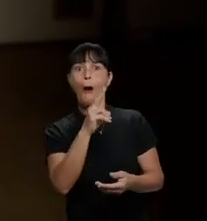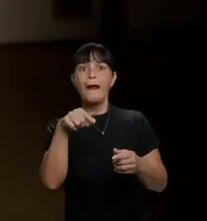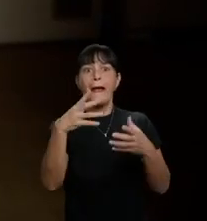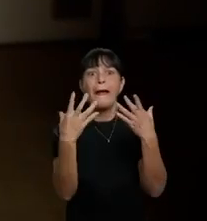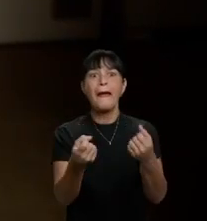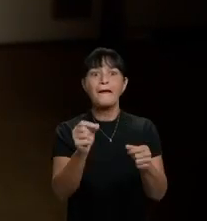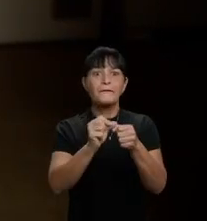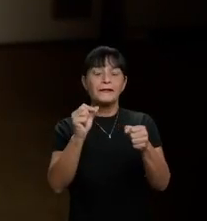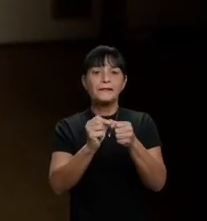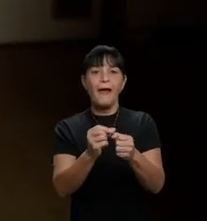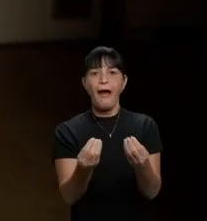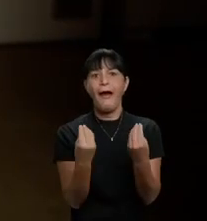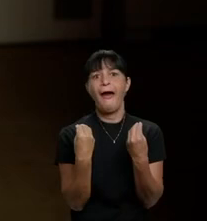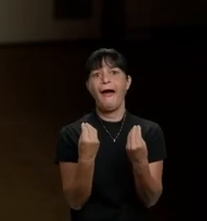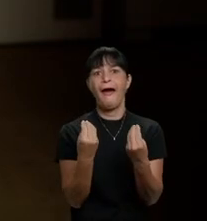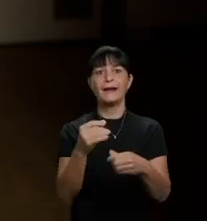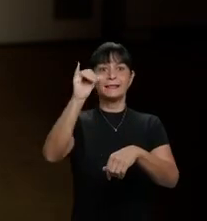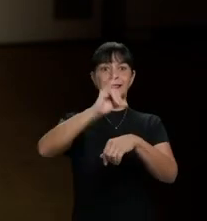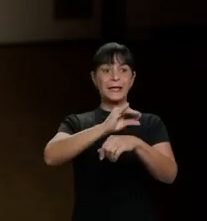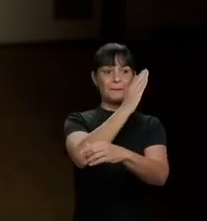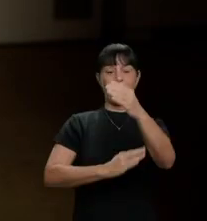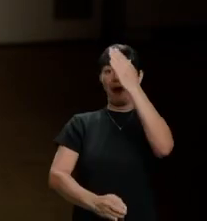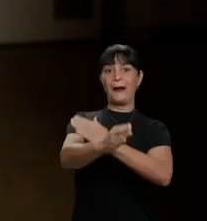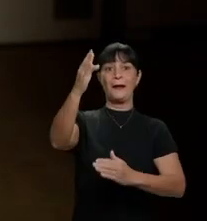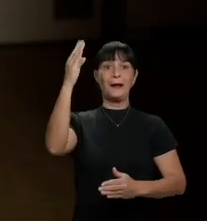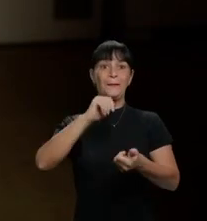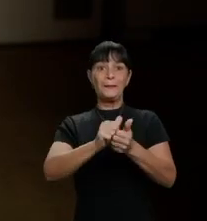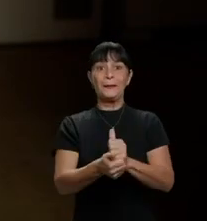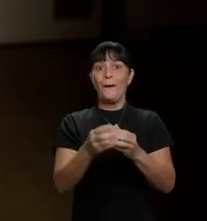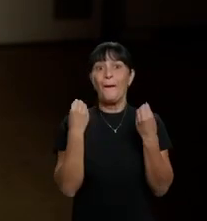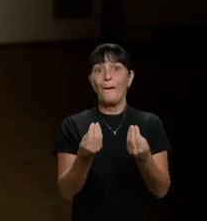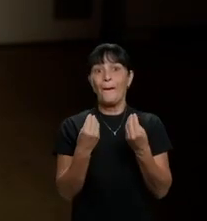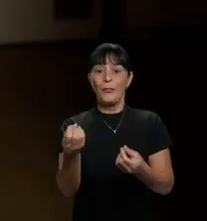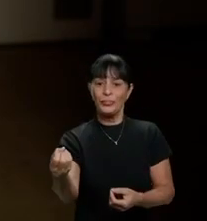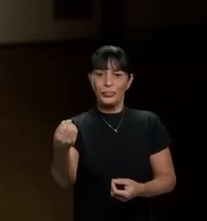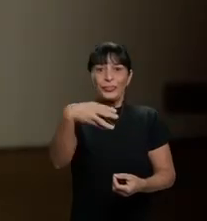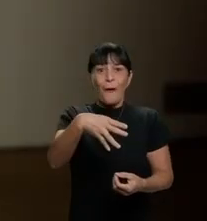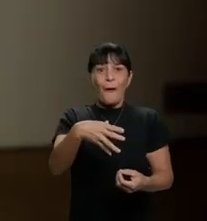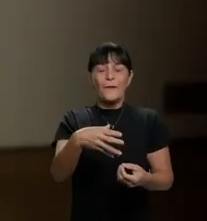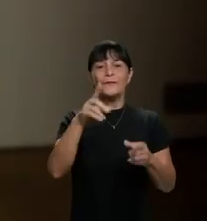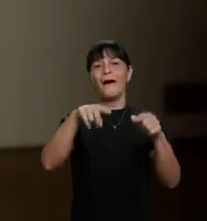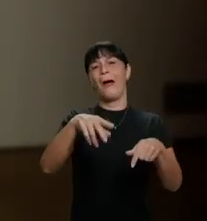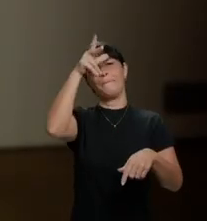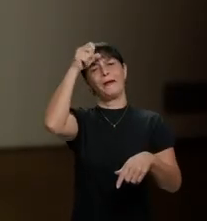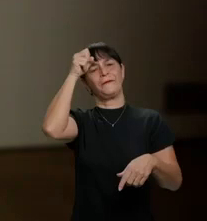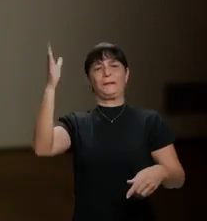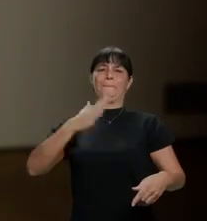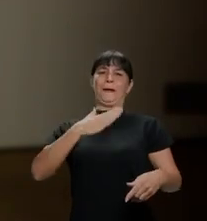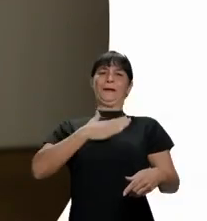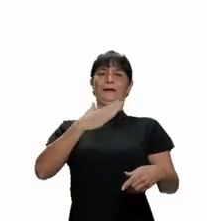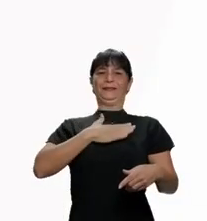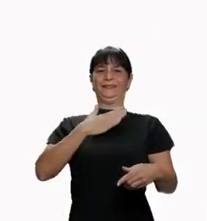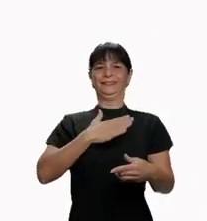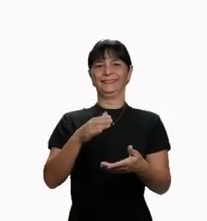Paulo José vai fazer. Um centro esportivo paralímpico para a gente. Novinho. Este é o meu prefeito.